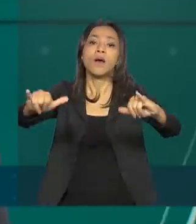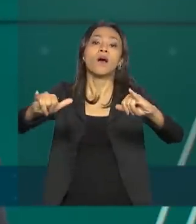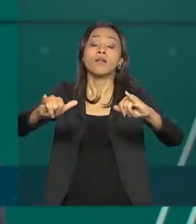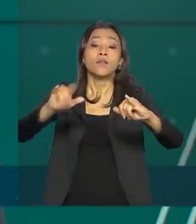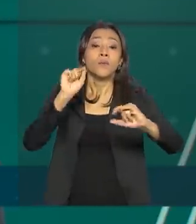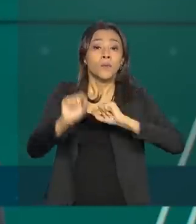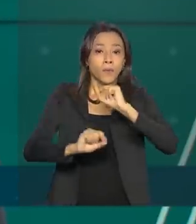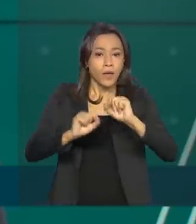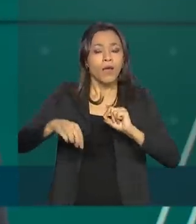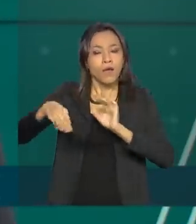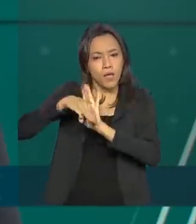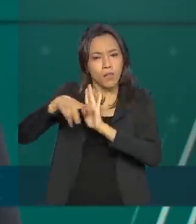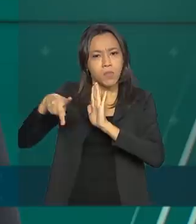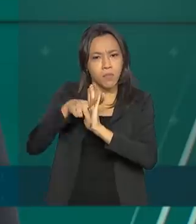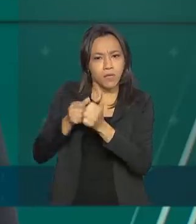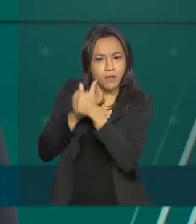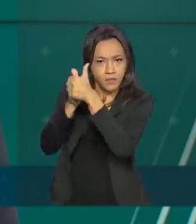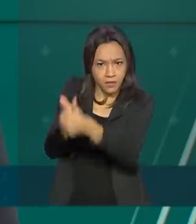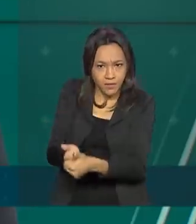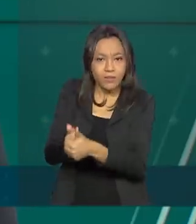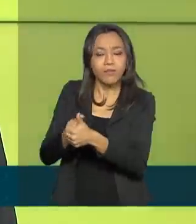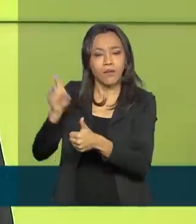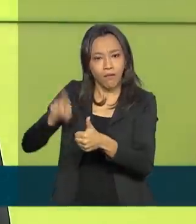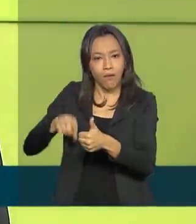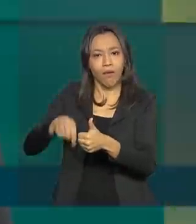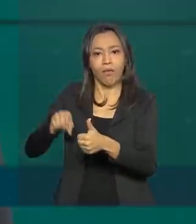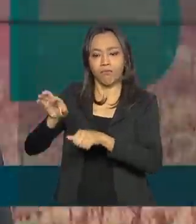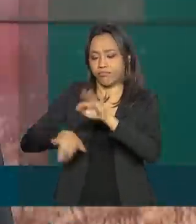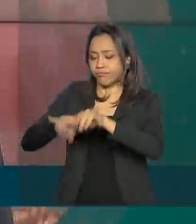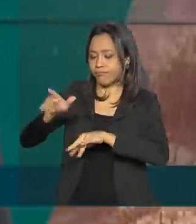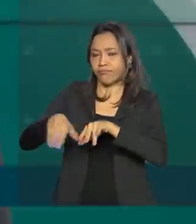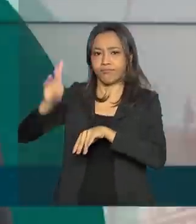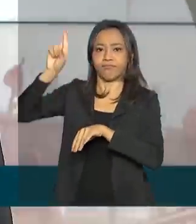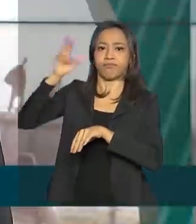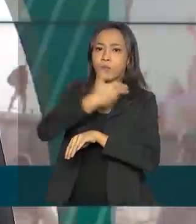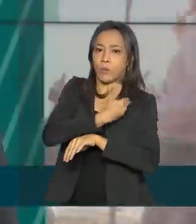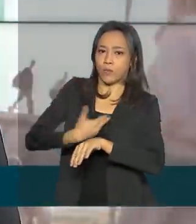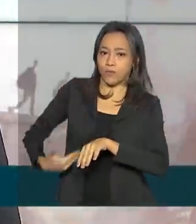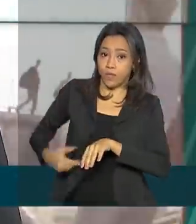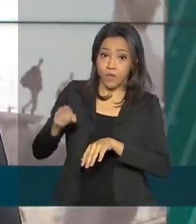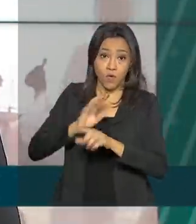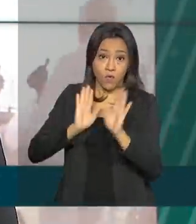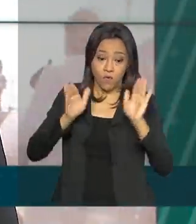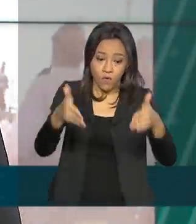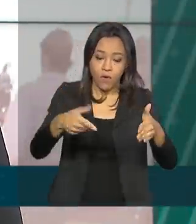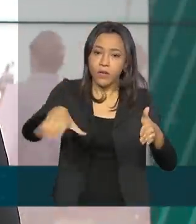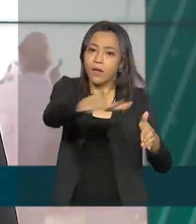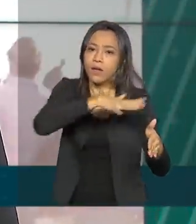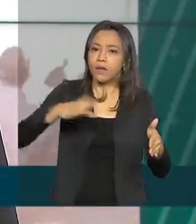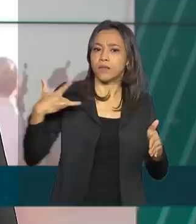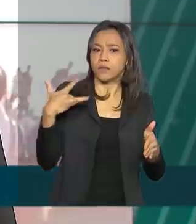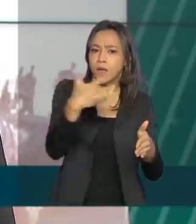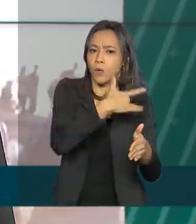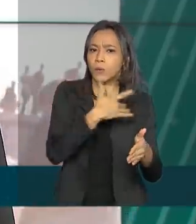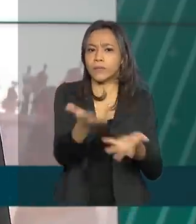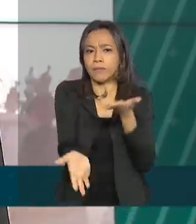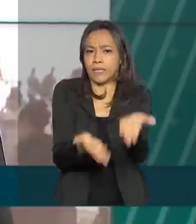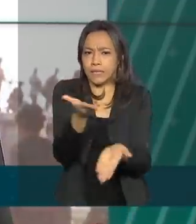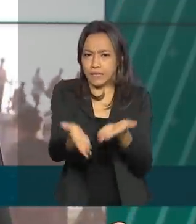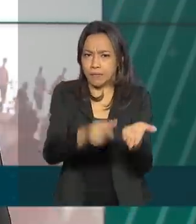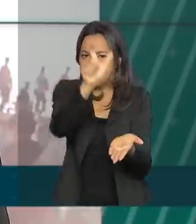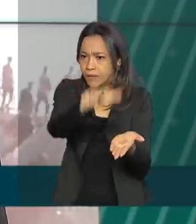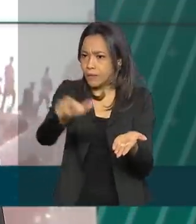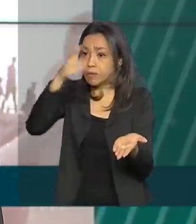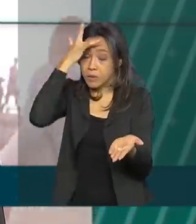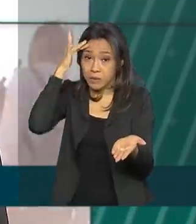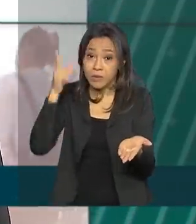previsto em medidas provisórias editadas pelo governo. O recurso será destinado aos serviços de saúde pública, para o tratamento de pessoas com